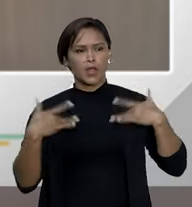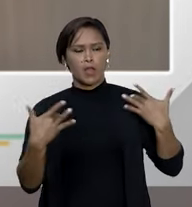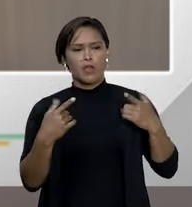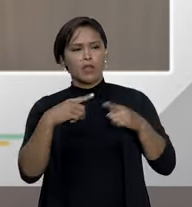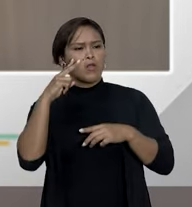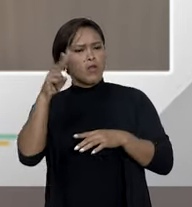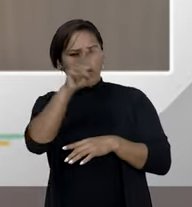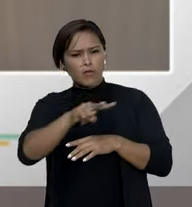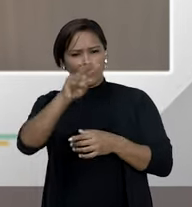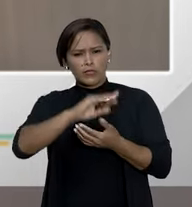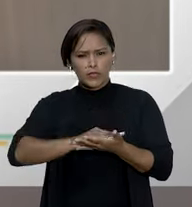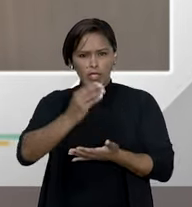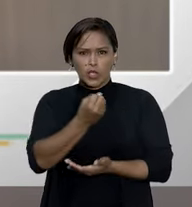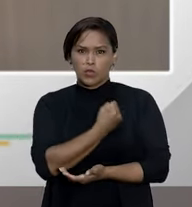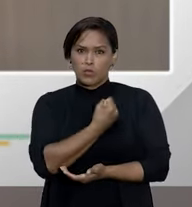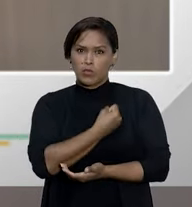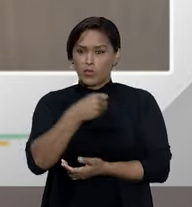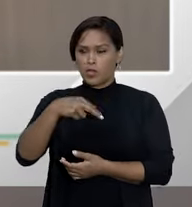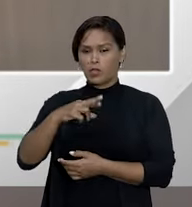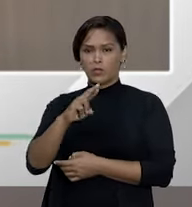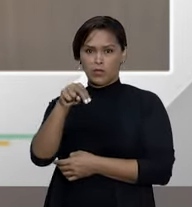do óbito do Estado do Rio Grande do Norte.